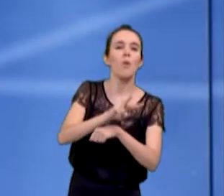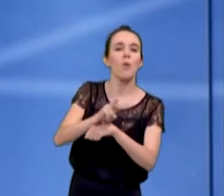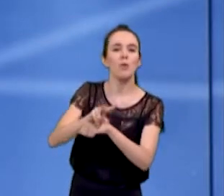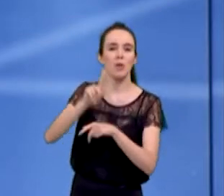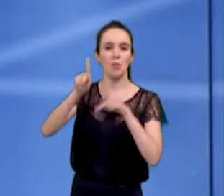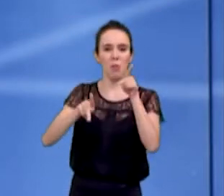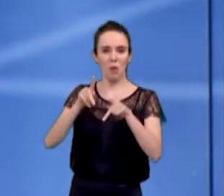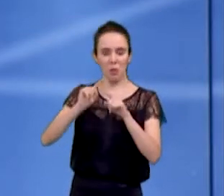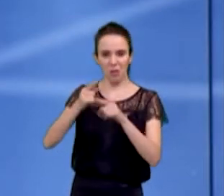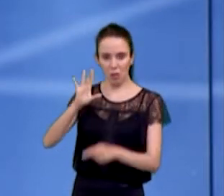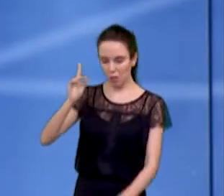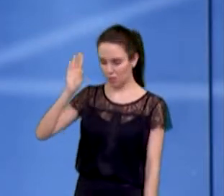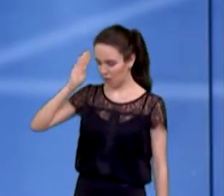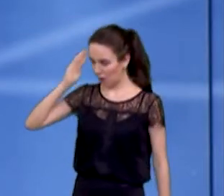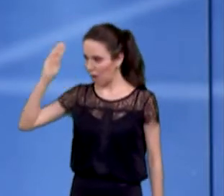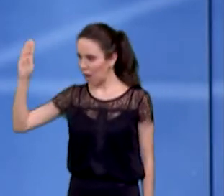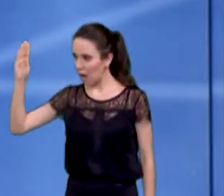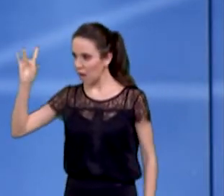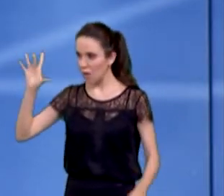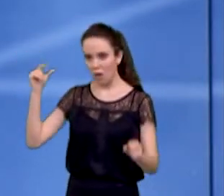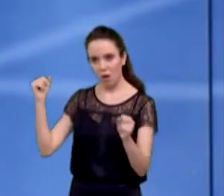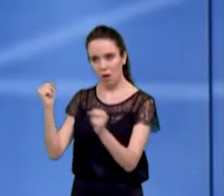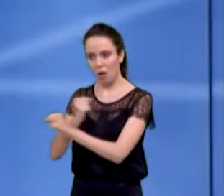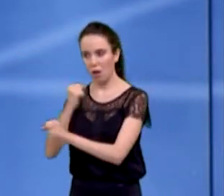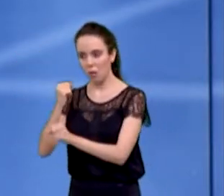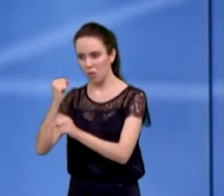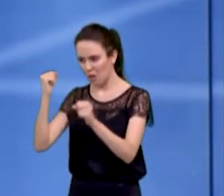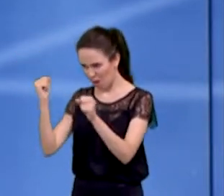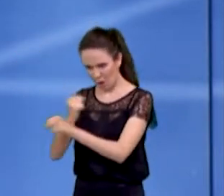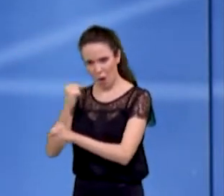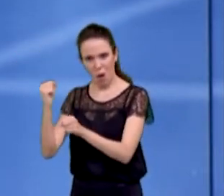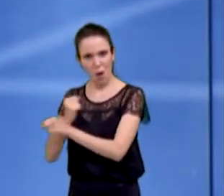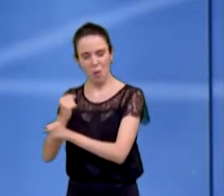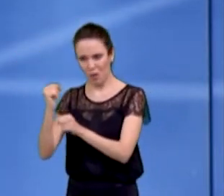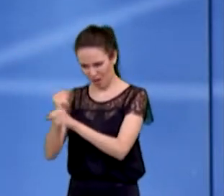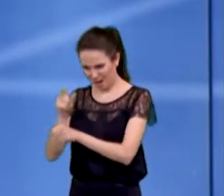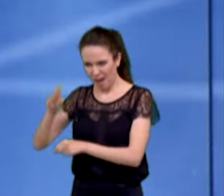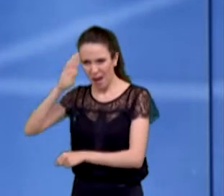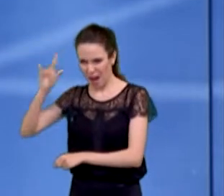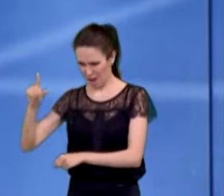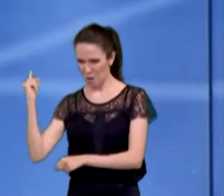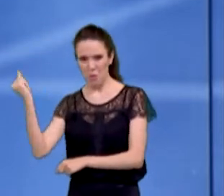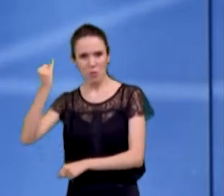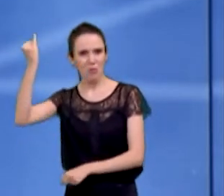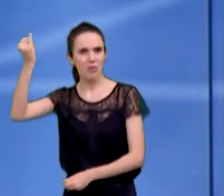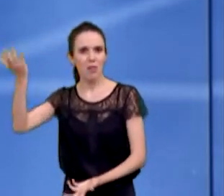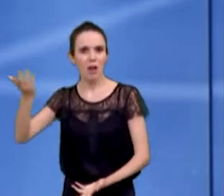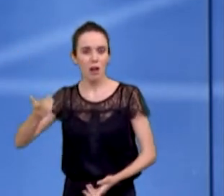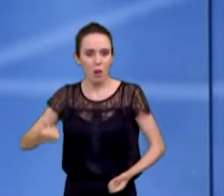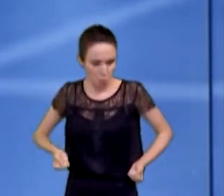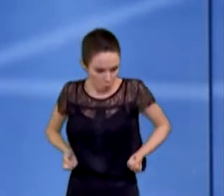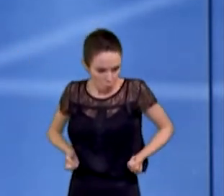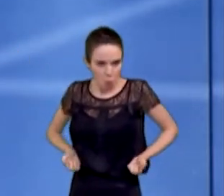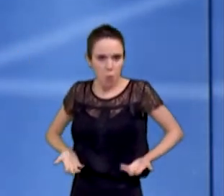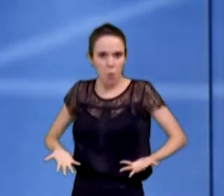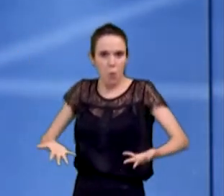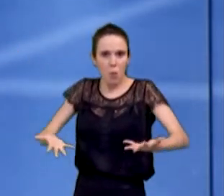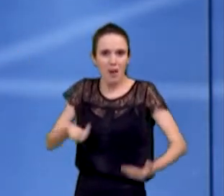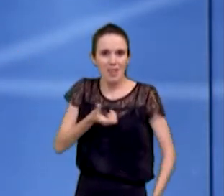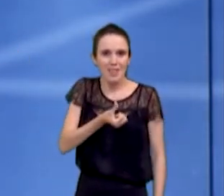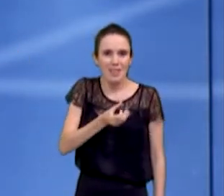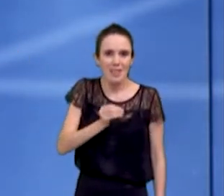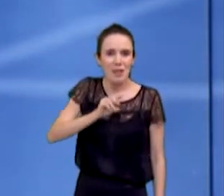obras. Obras como a Ponte Estalhada, que não era uma prioridade para São José, virou um monumento, gastando mais de 60 milhões. E agora